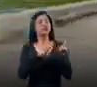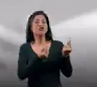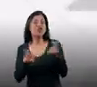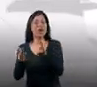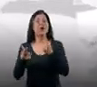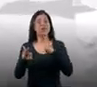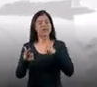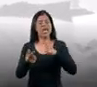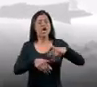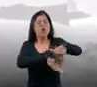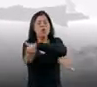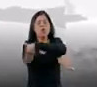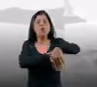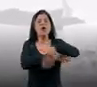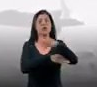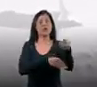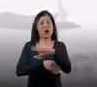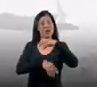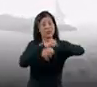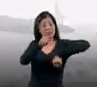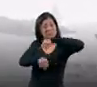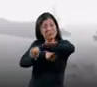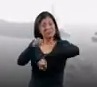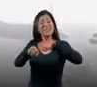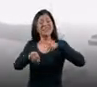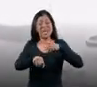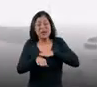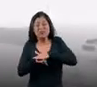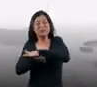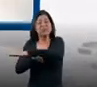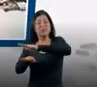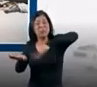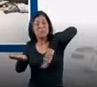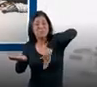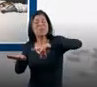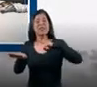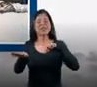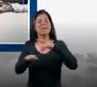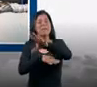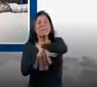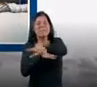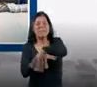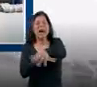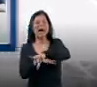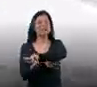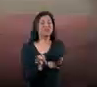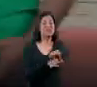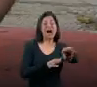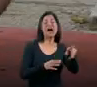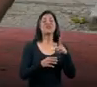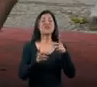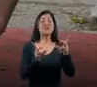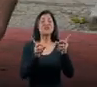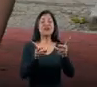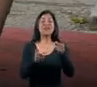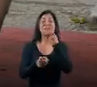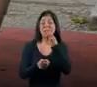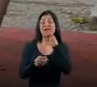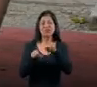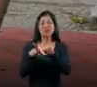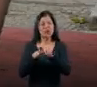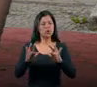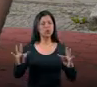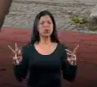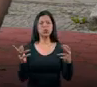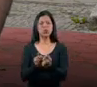disponível. Tem novas ruas, ciclovias, piers, praças, um mercado de pescados e muito mais. Vai ser uma revolução